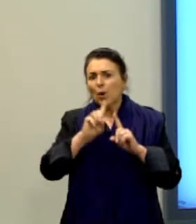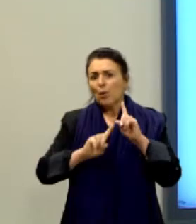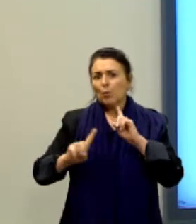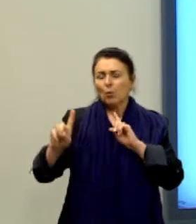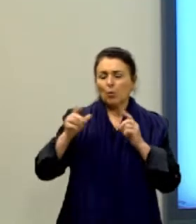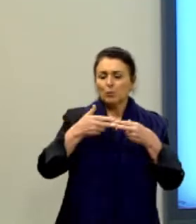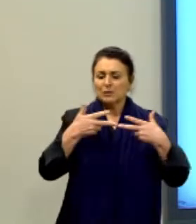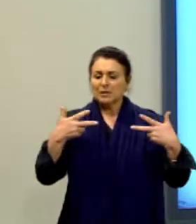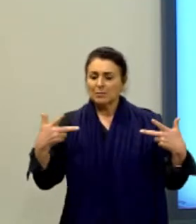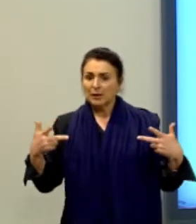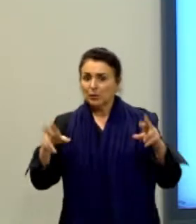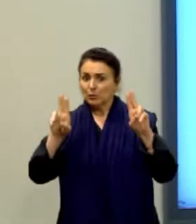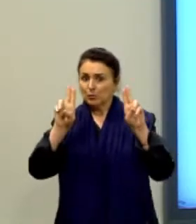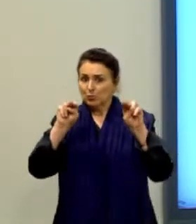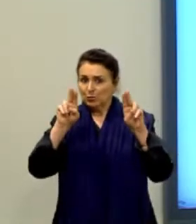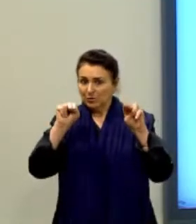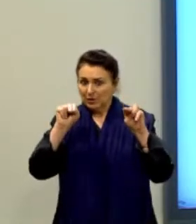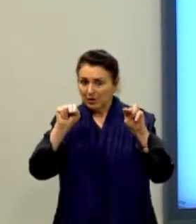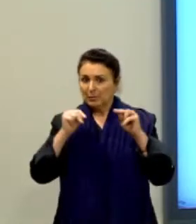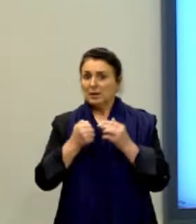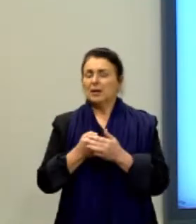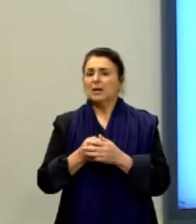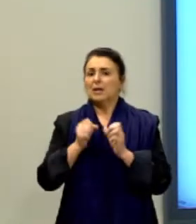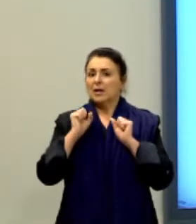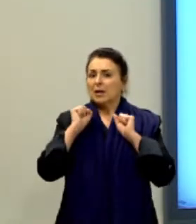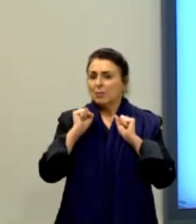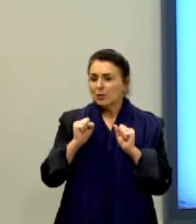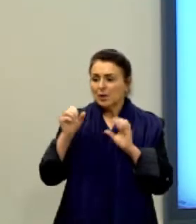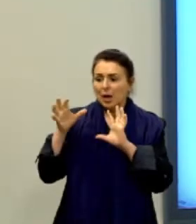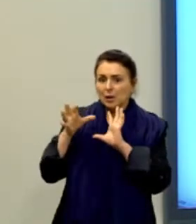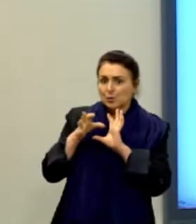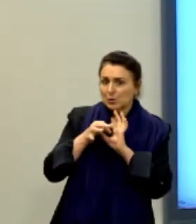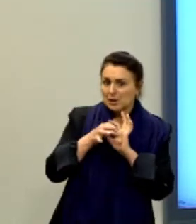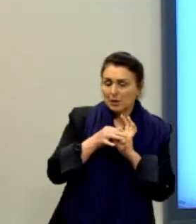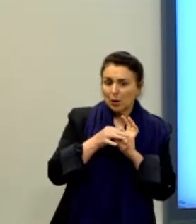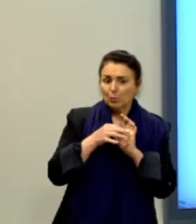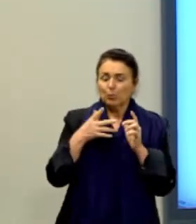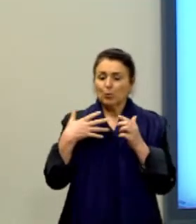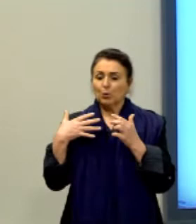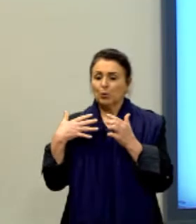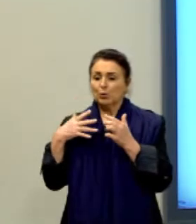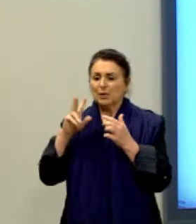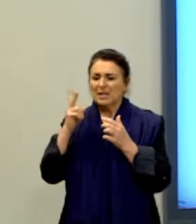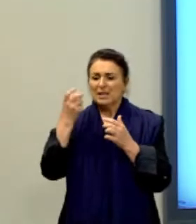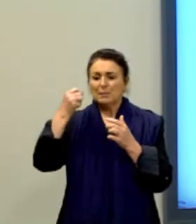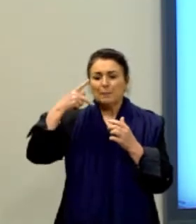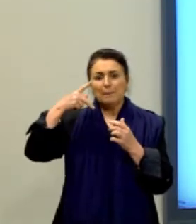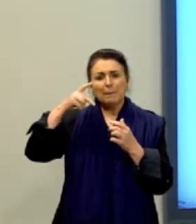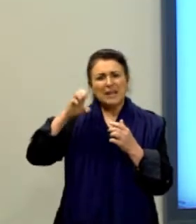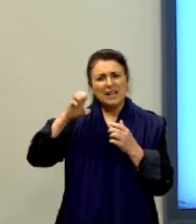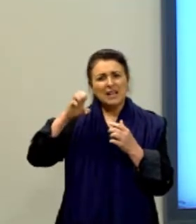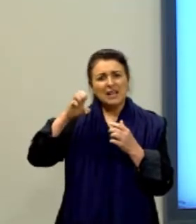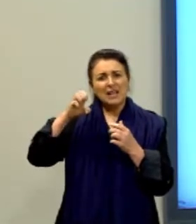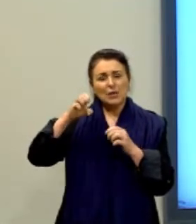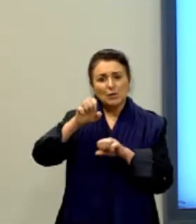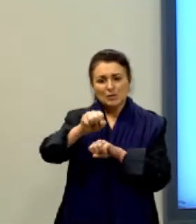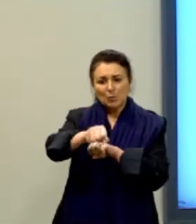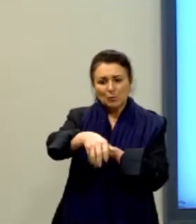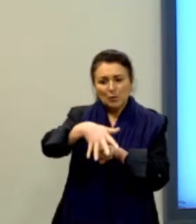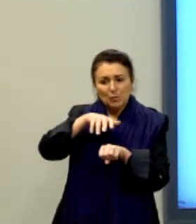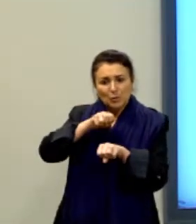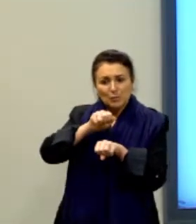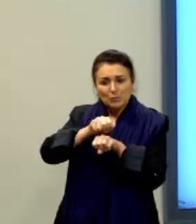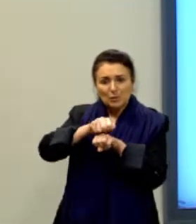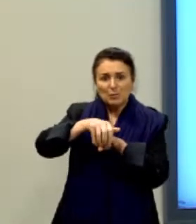elementos do tema, e ela pode se dar, essa associação, por sinônimo, por hiperônimo, por hipônimo, que na verdade são sinônimos,